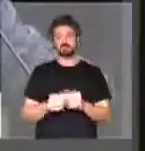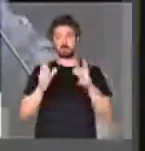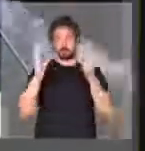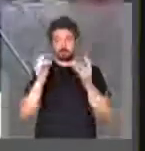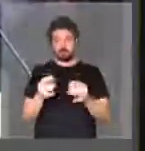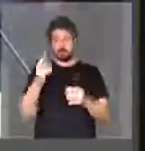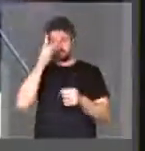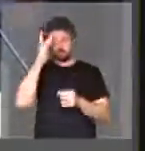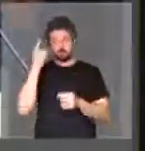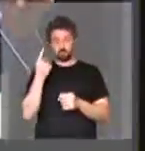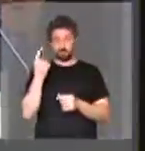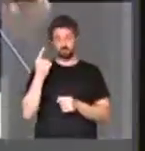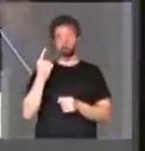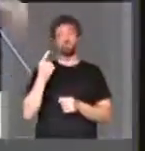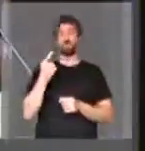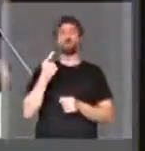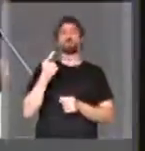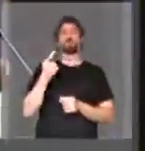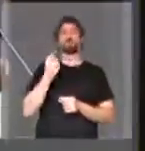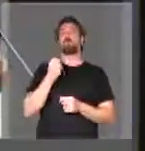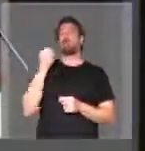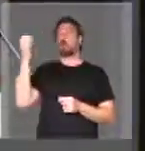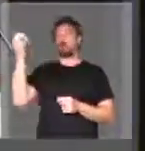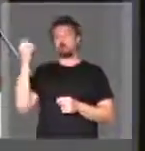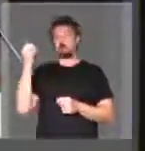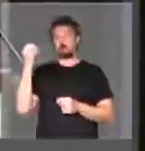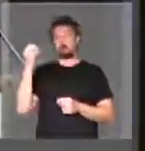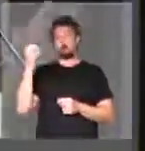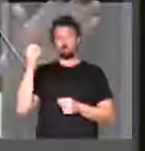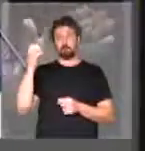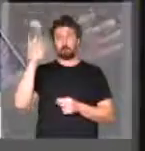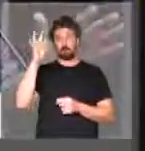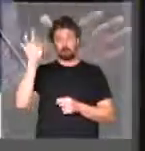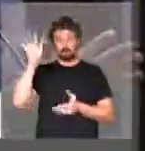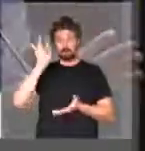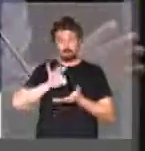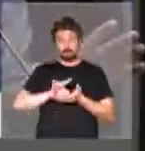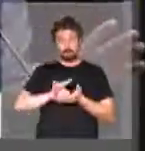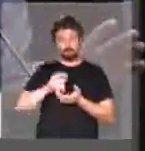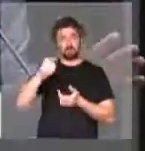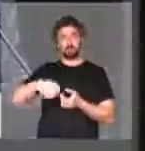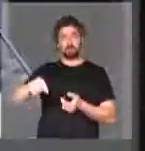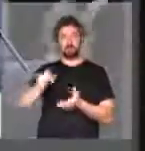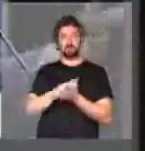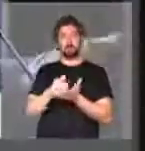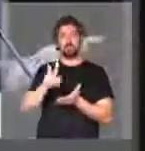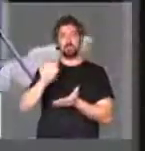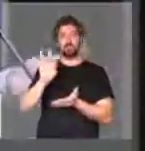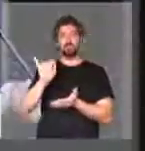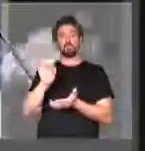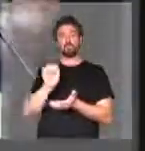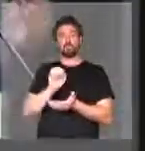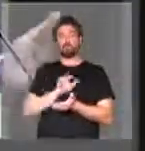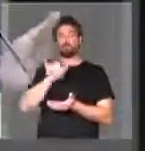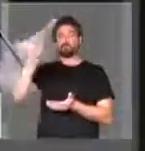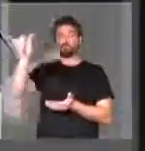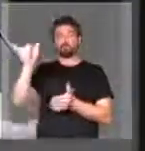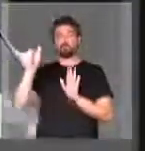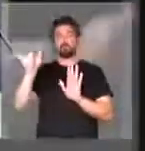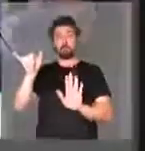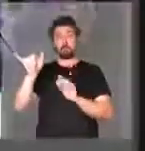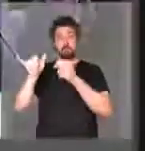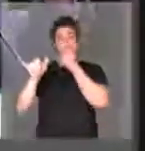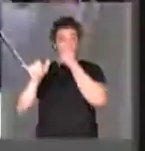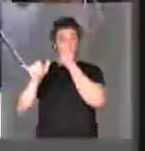brasileiro que viaje para a França continental não precisa de visto para lá ingressar. No